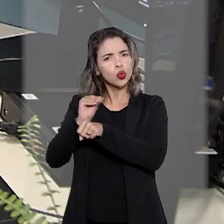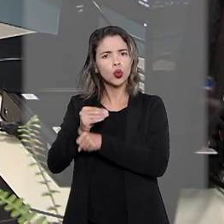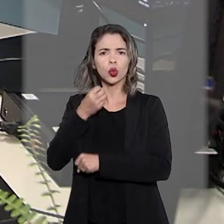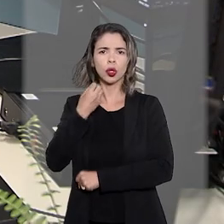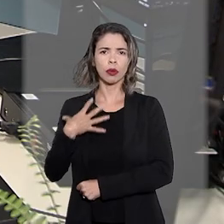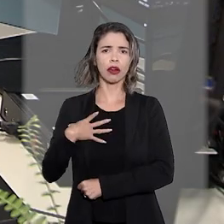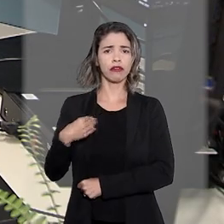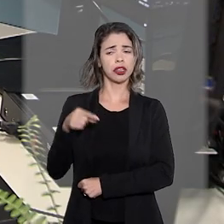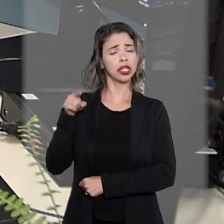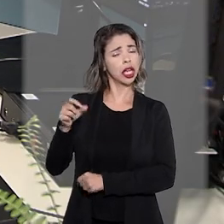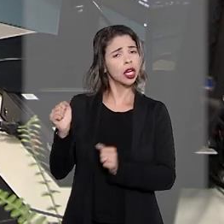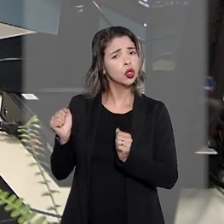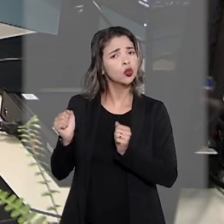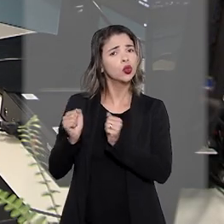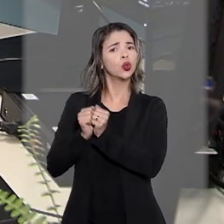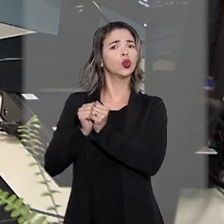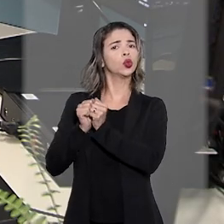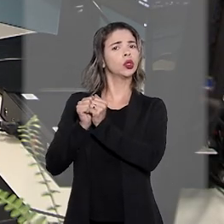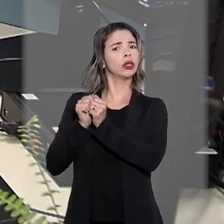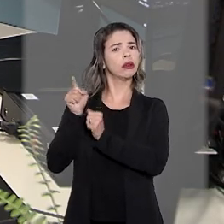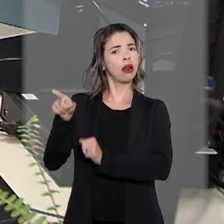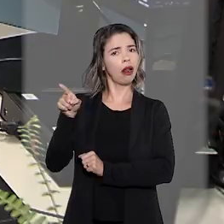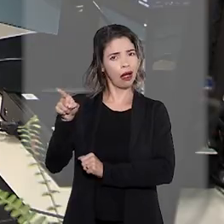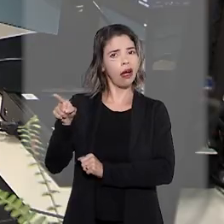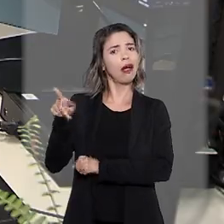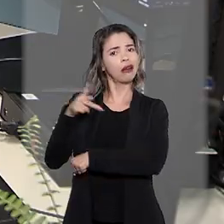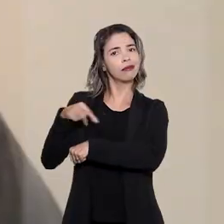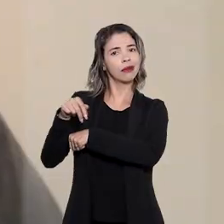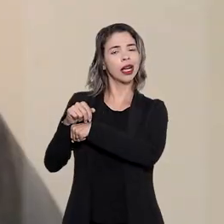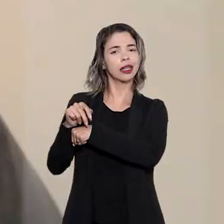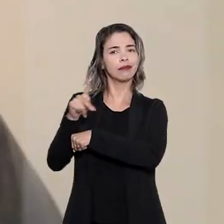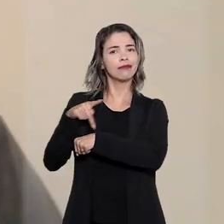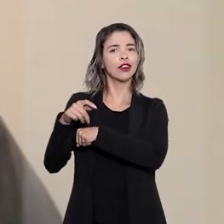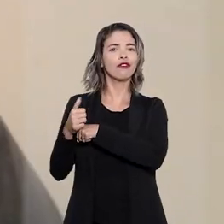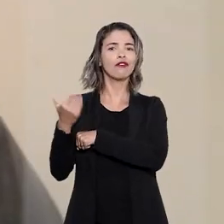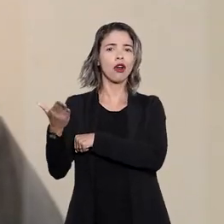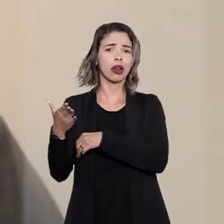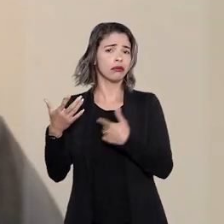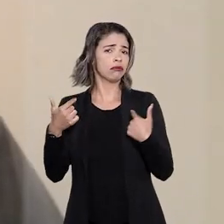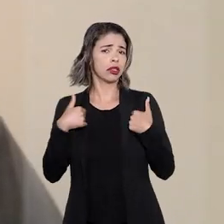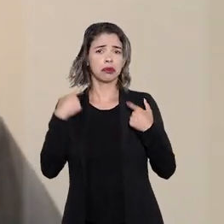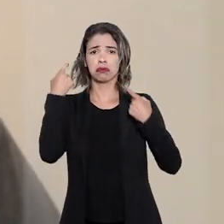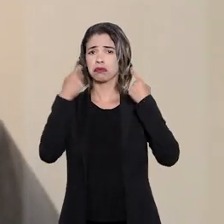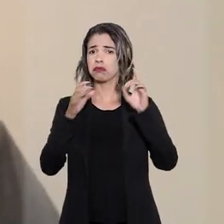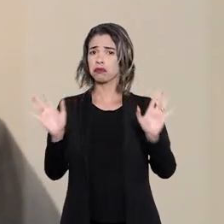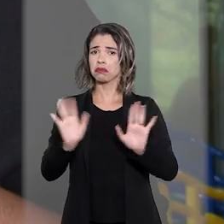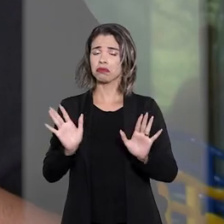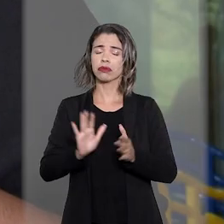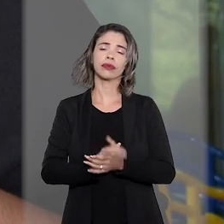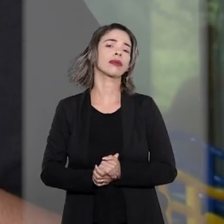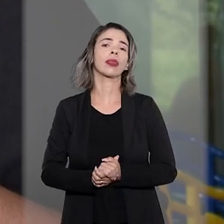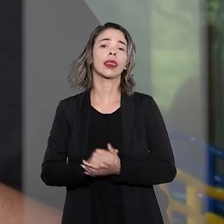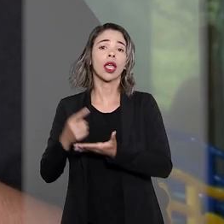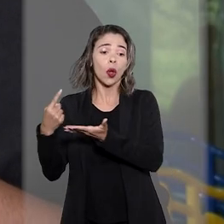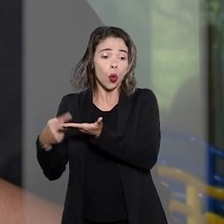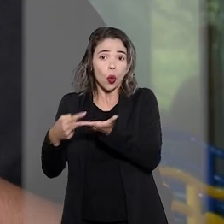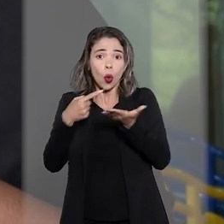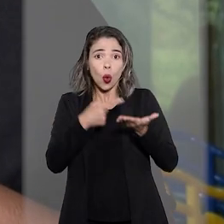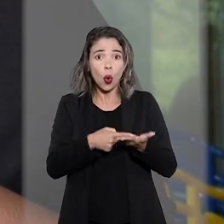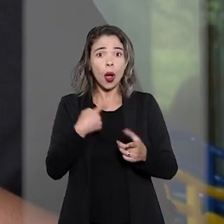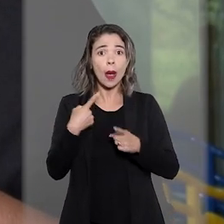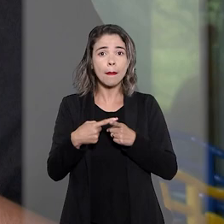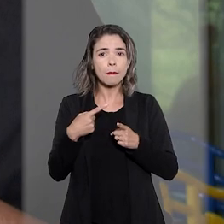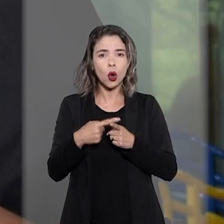eu sei que ela vai estar bem acompanhada lá na Escócia. Então, quanto a isso, eu não me preocupo. Esse acordo só foi